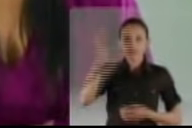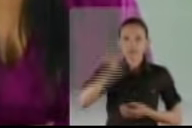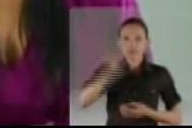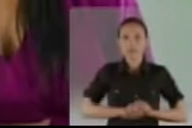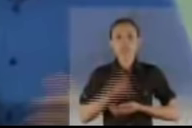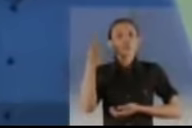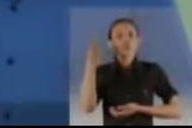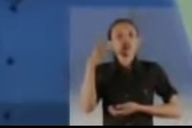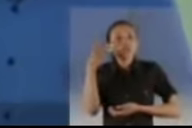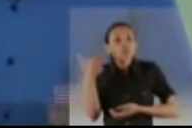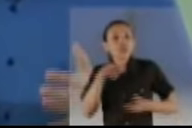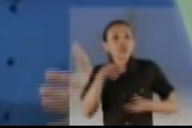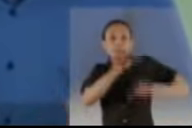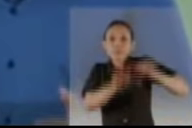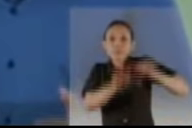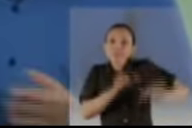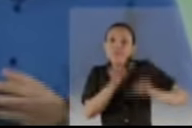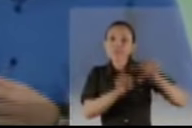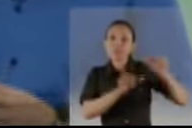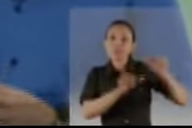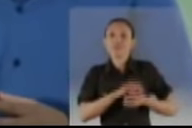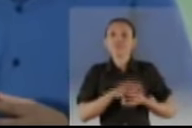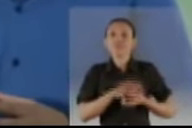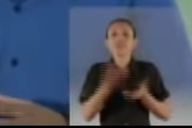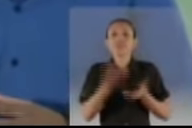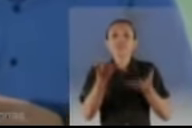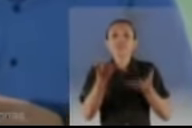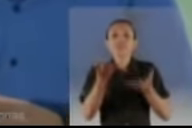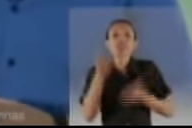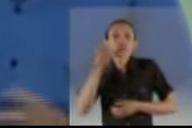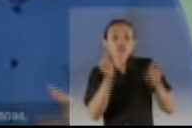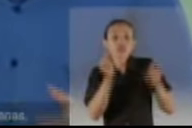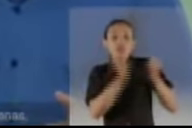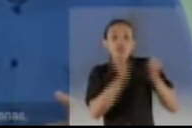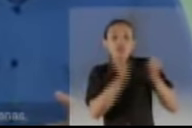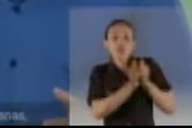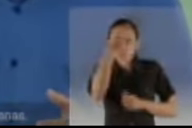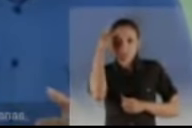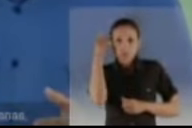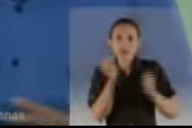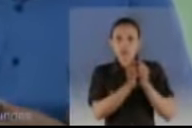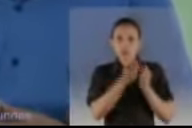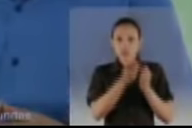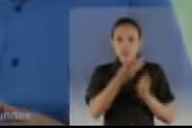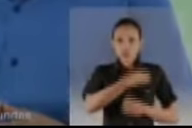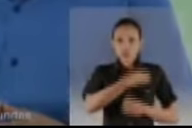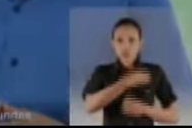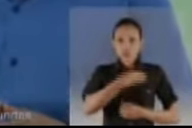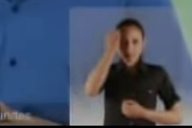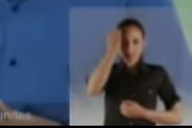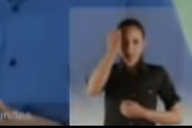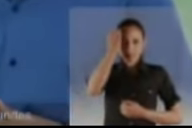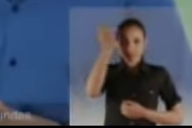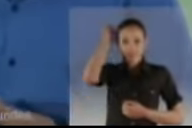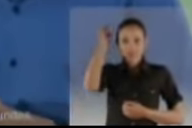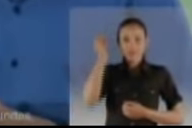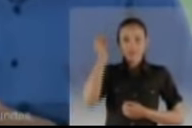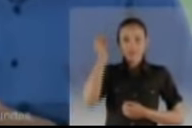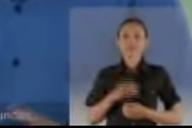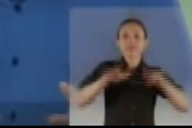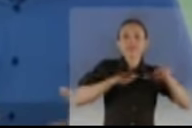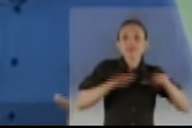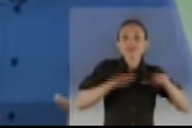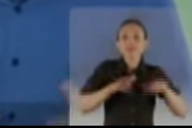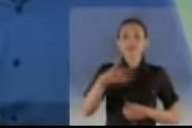Wellington. A política precisa de renovação. Quero ser um deputado próximo das pessoas e, junto com o governador Wellington Fagundes,